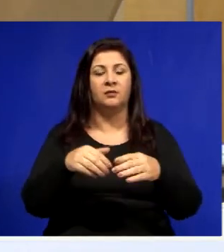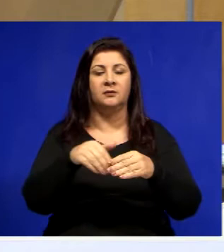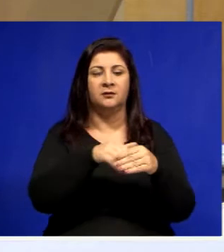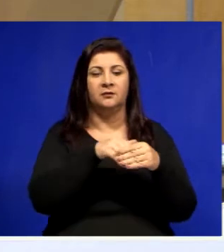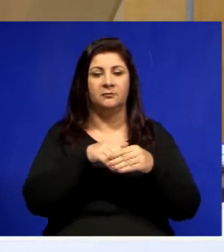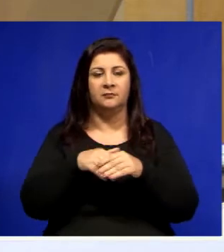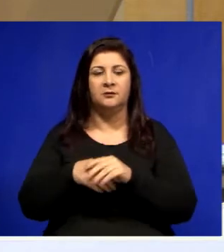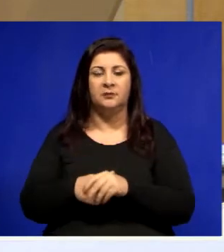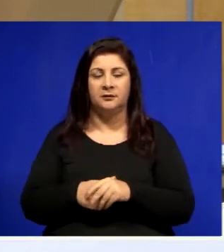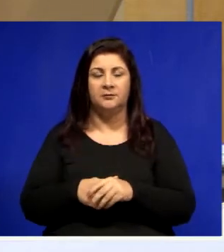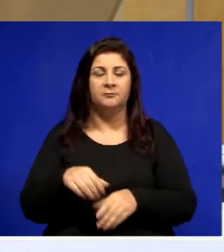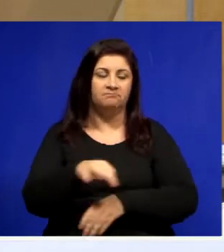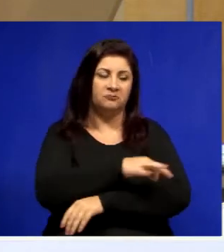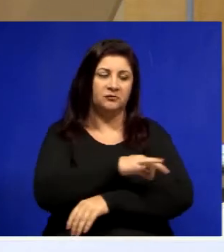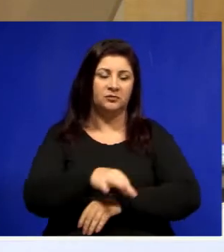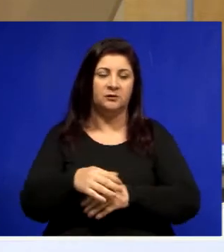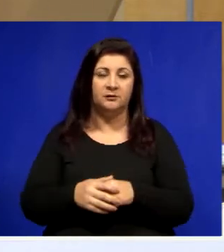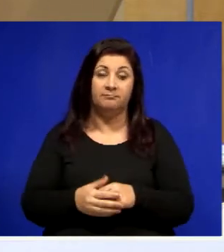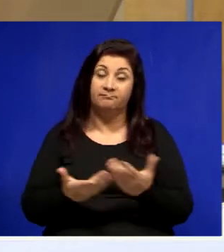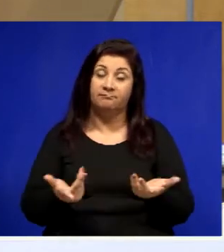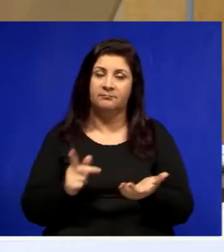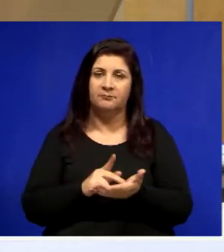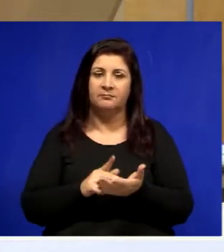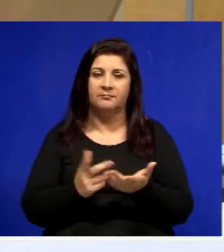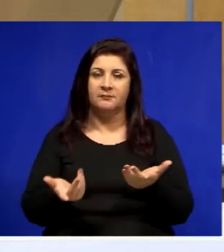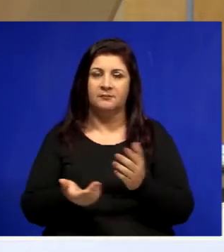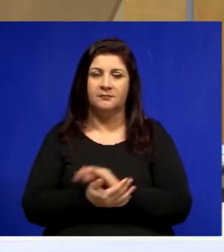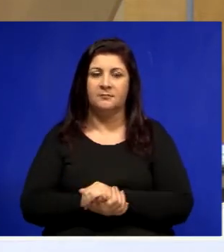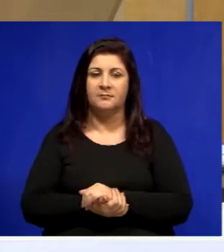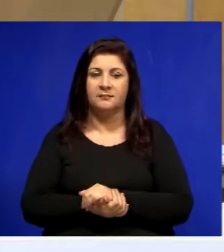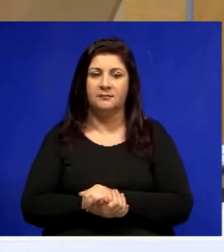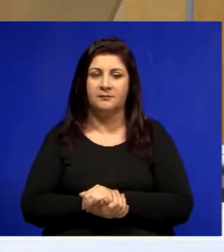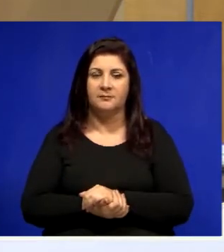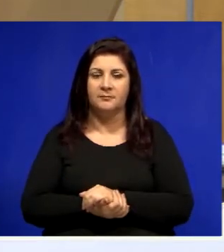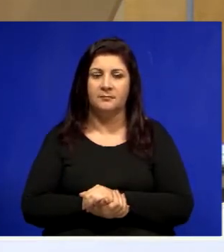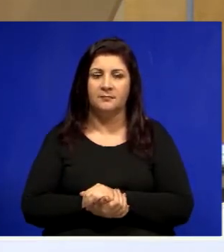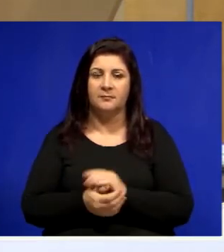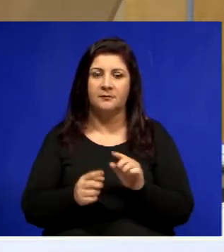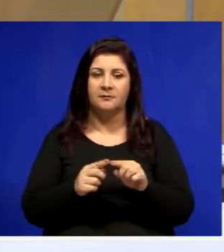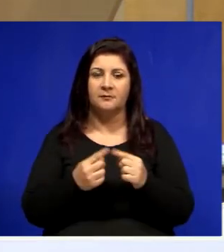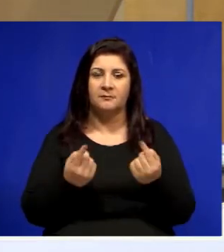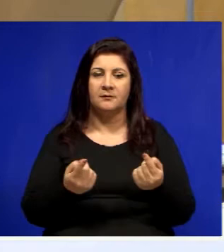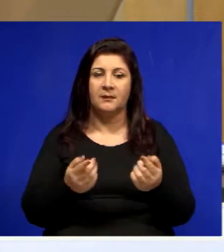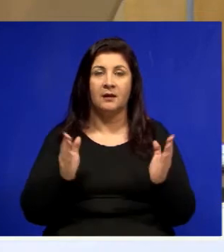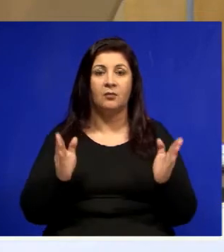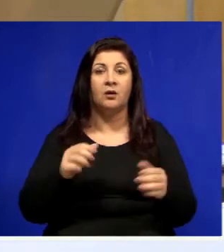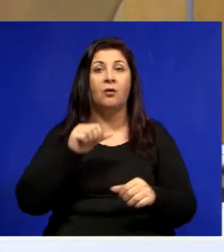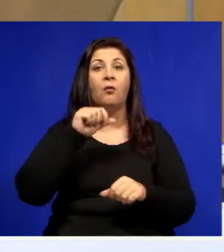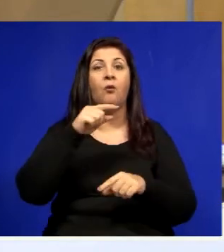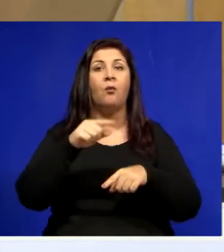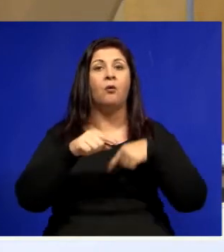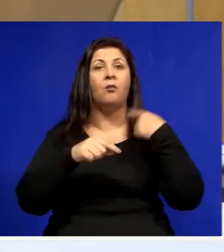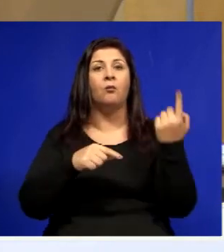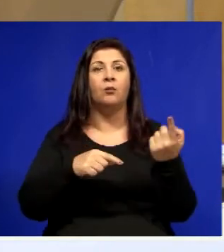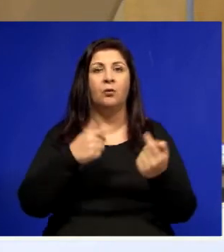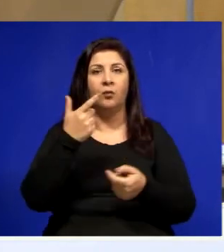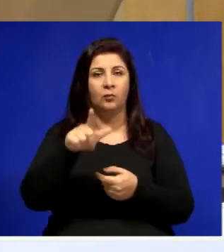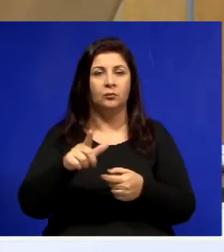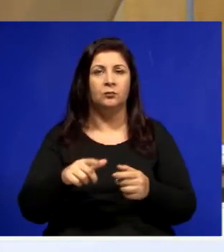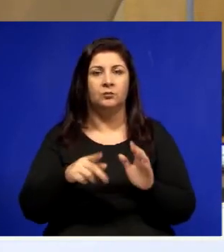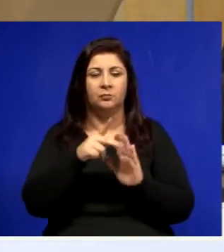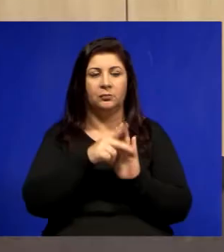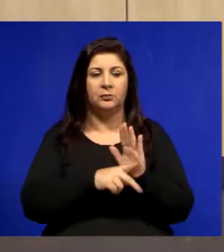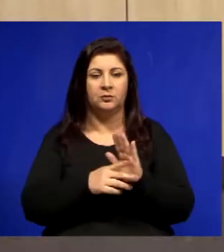dos arquitetos e engenheiros. Essa é a realidade. Mas nós estamos agora no outro projeto. Por gentileza, o próximo projeto.